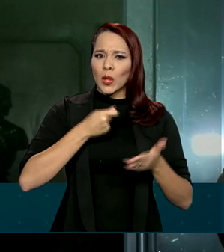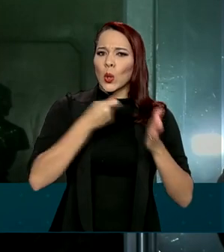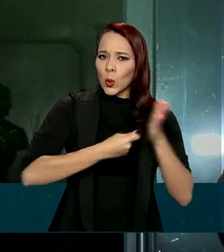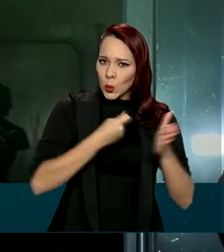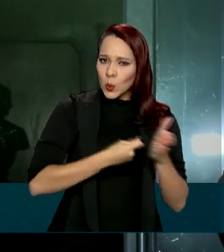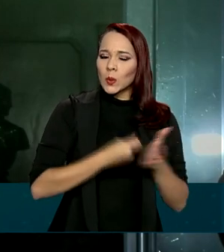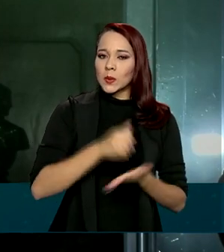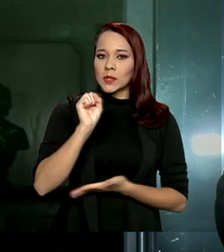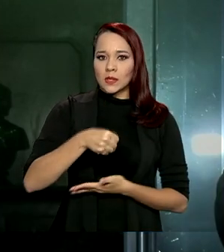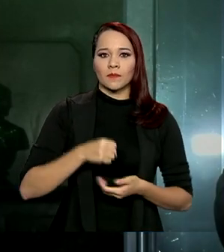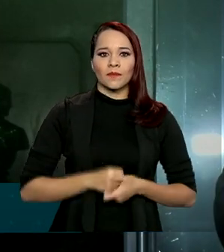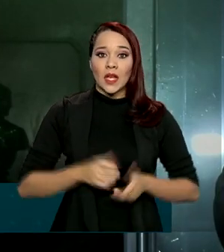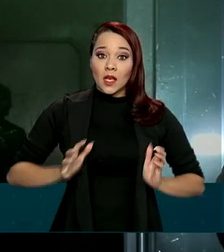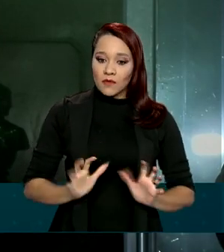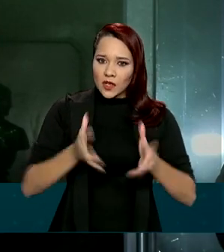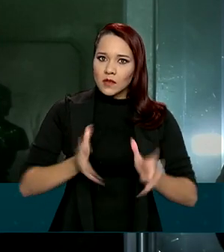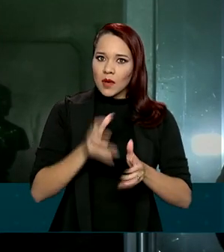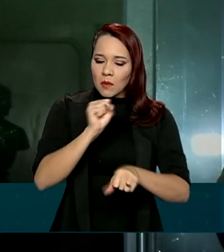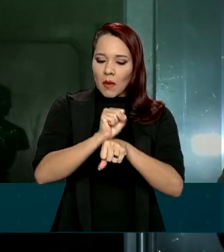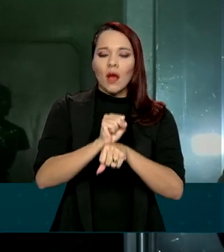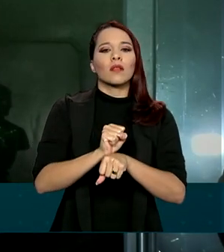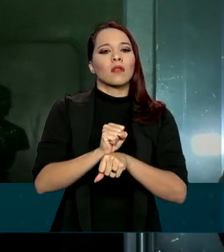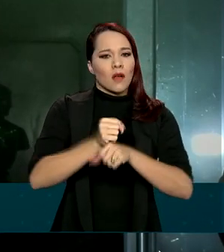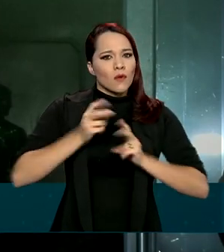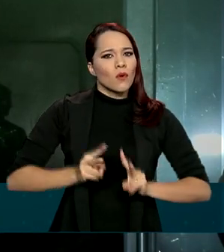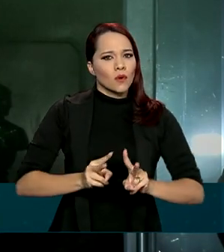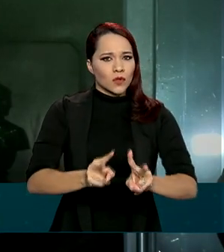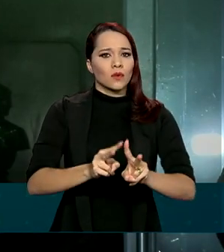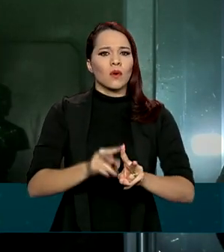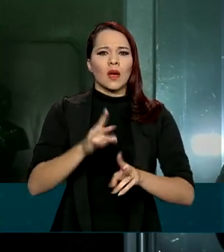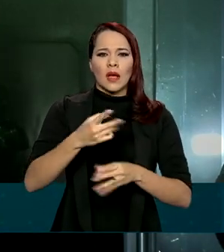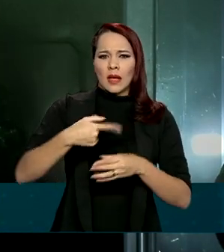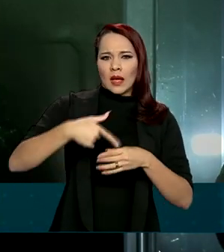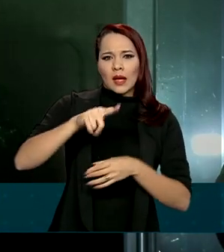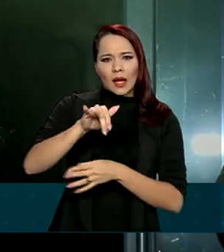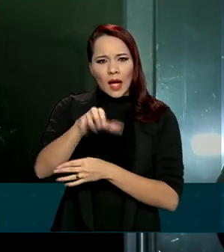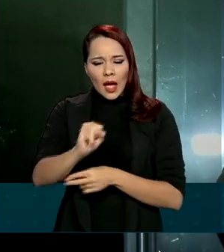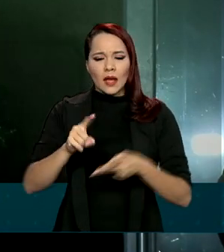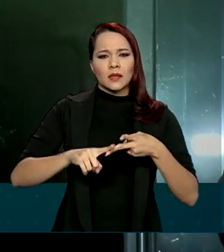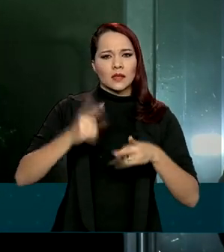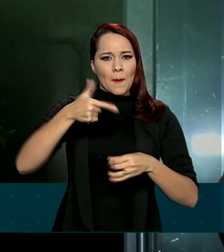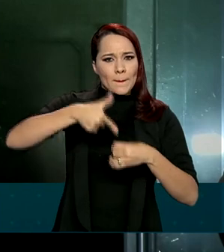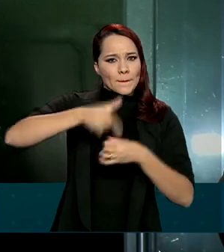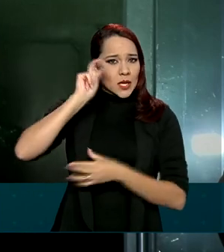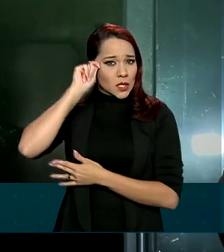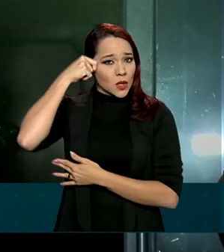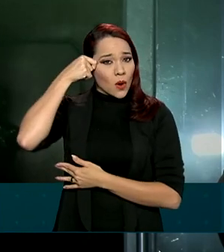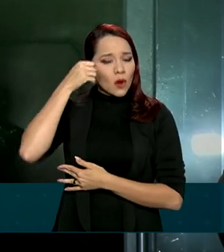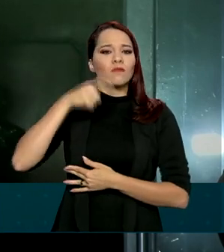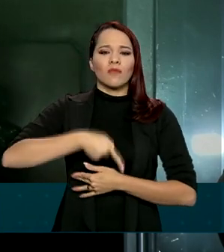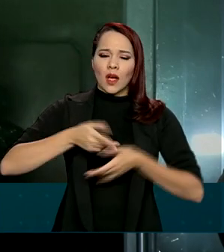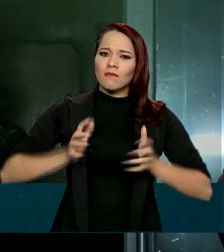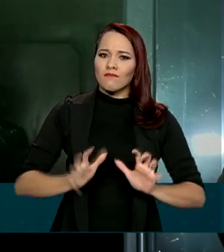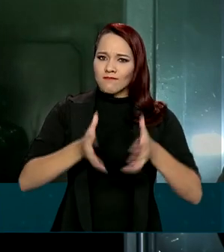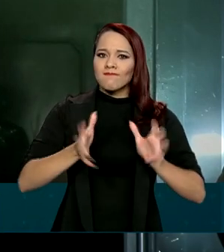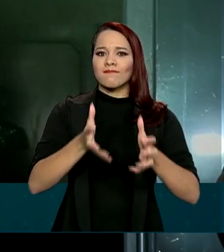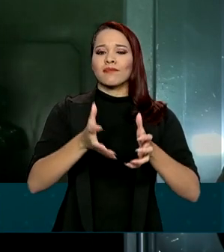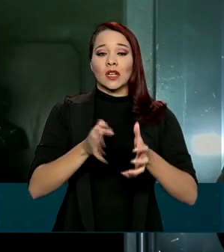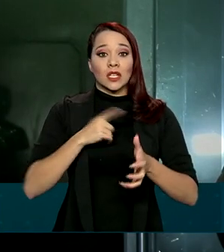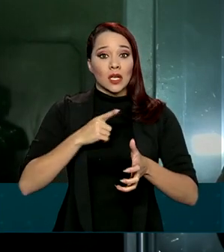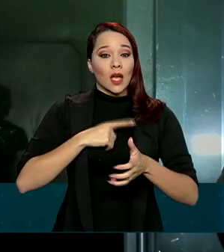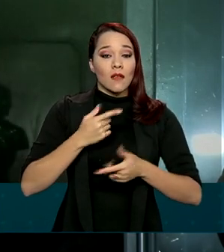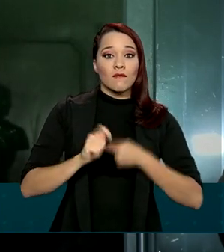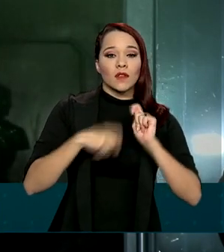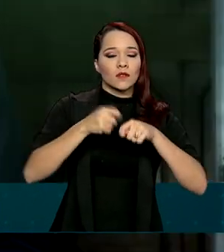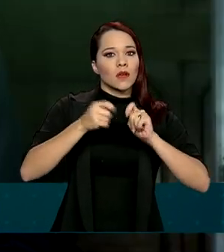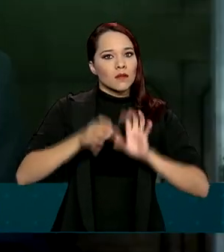Nós vamos destravar os investimentos, saneamento, cabotagem, gás natural, petróleo. Nós vamos avançar, nós queremos destravar